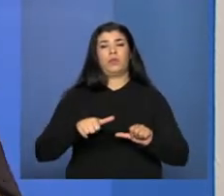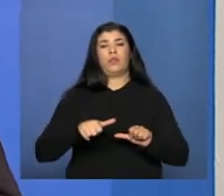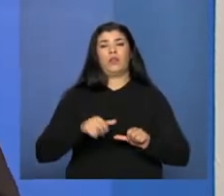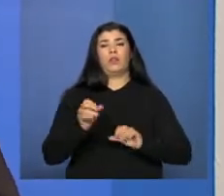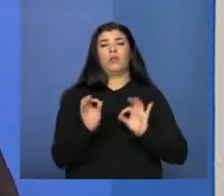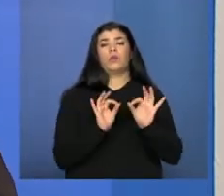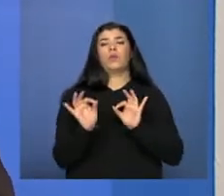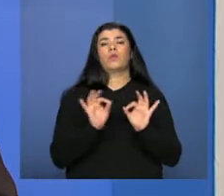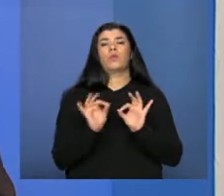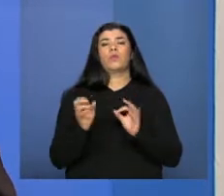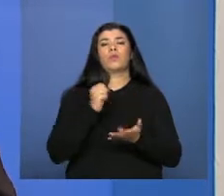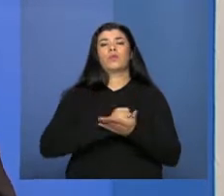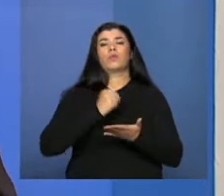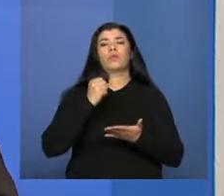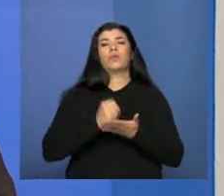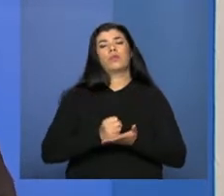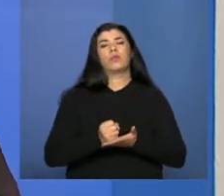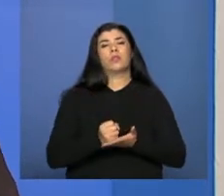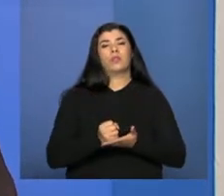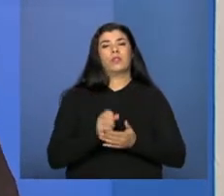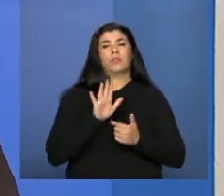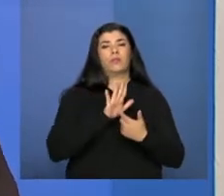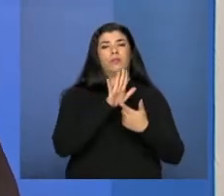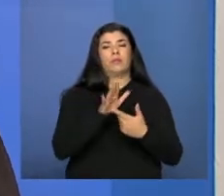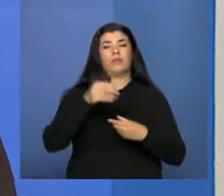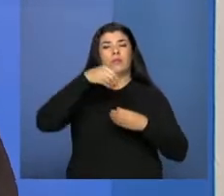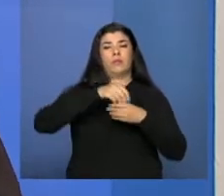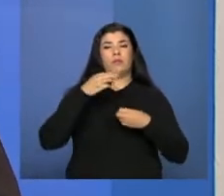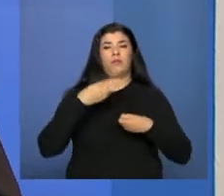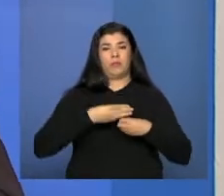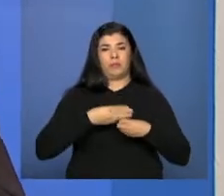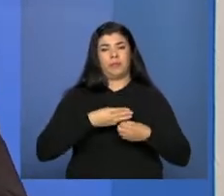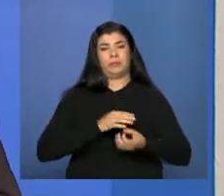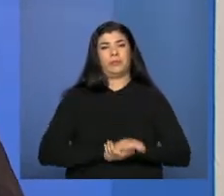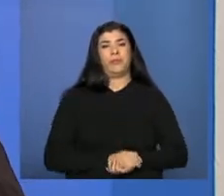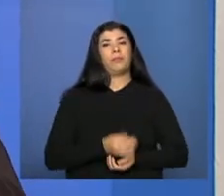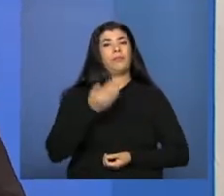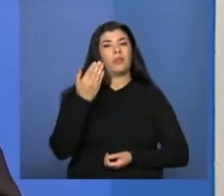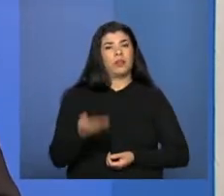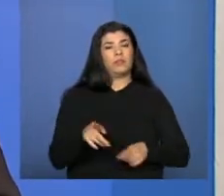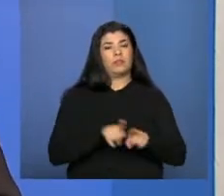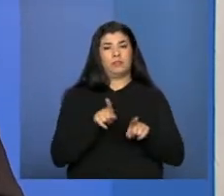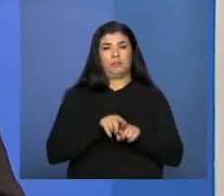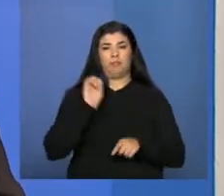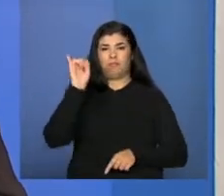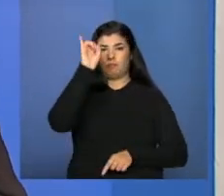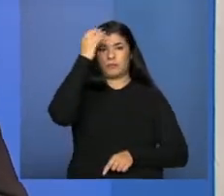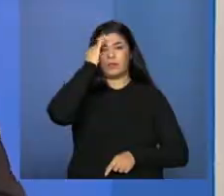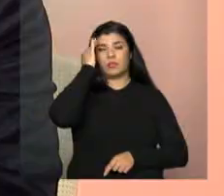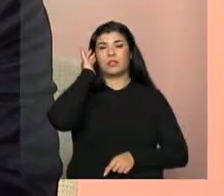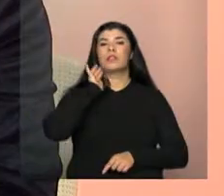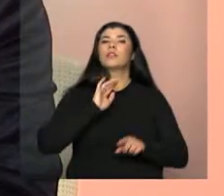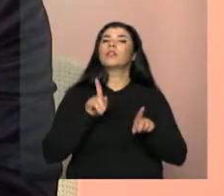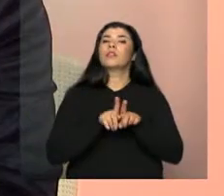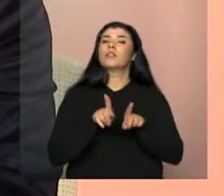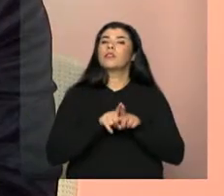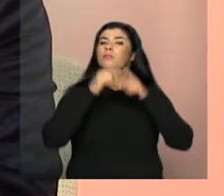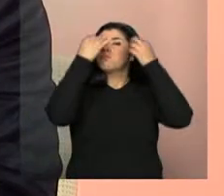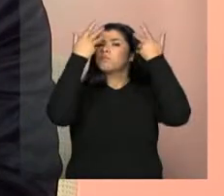contratação que hoje está colocada no âmbito dos municípios. Então, isso é uma questão importante. Então, nós não estamos